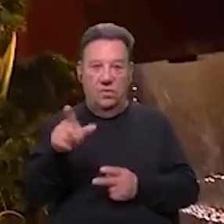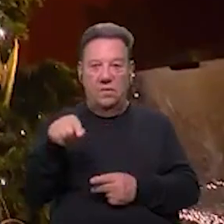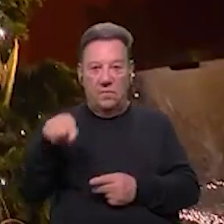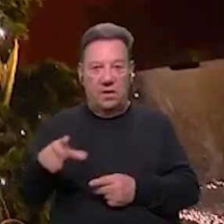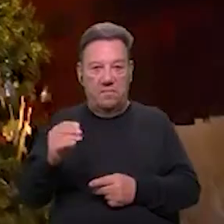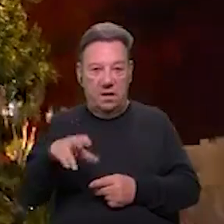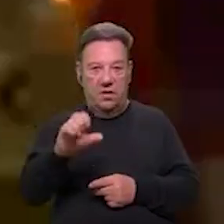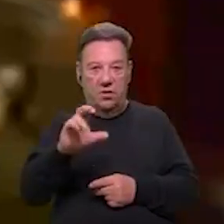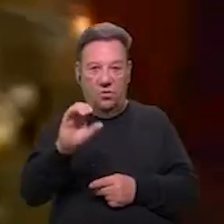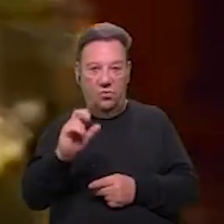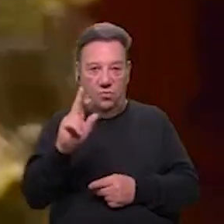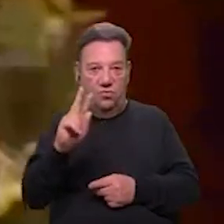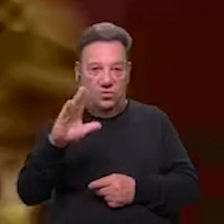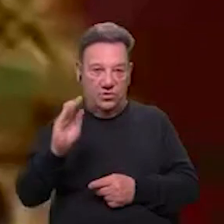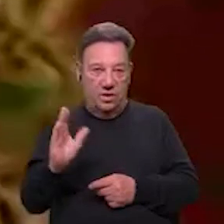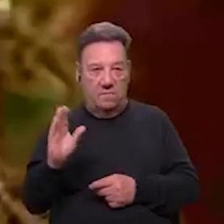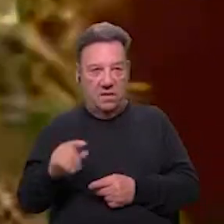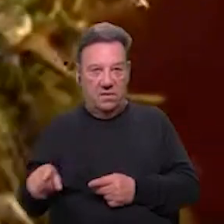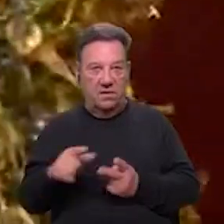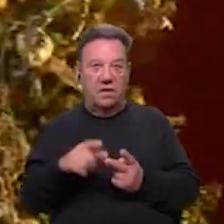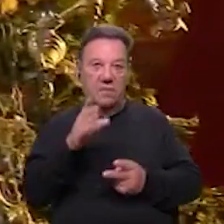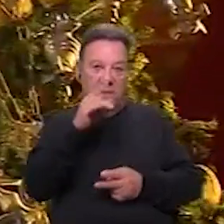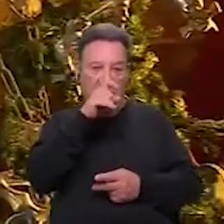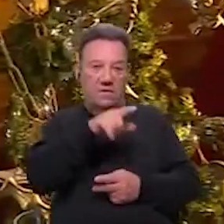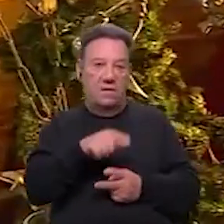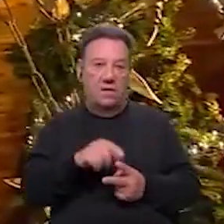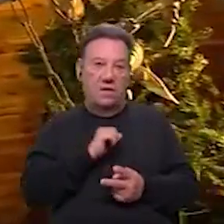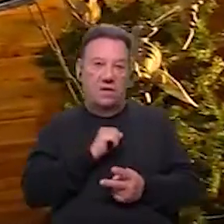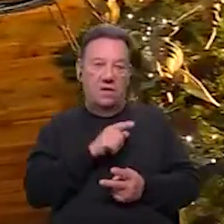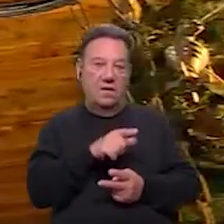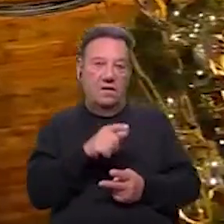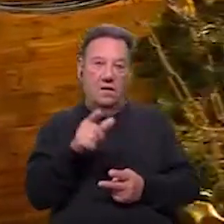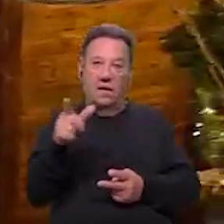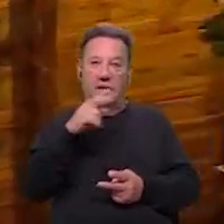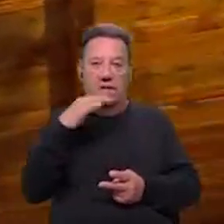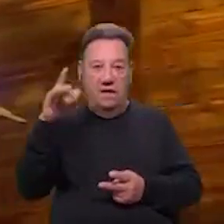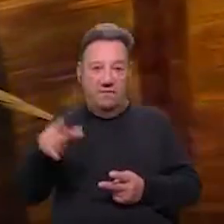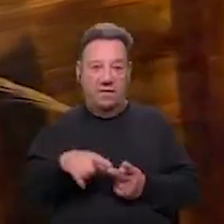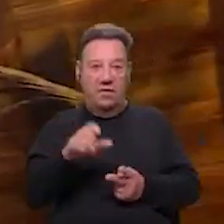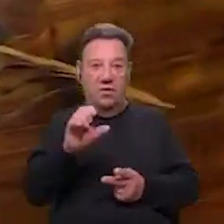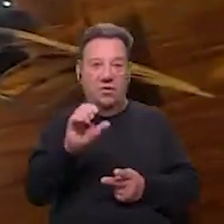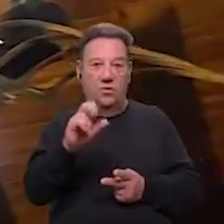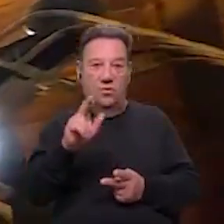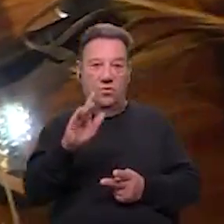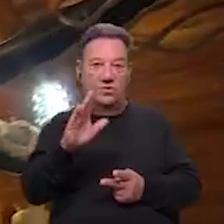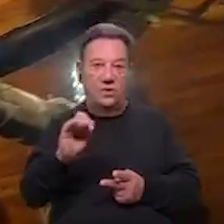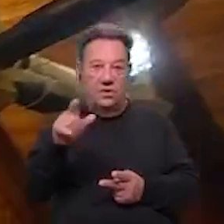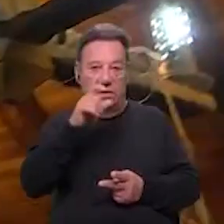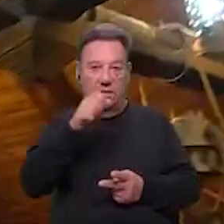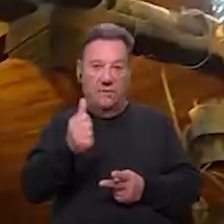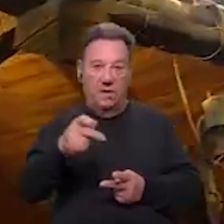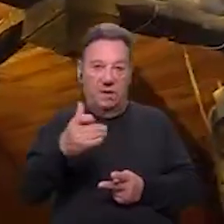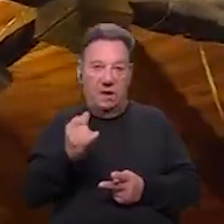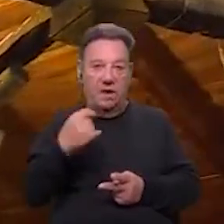e mais aves. Temos a nossa das neves, a coruja de bengala, de face